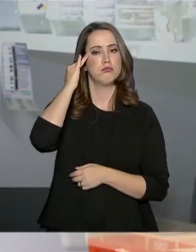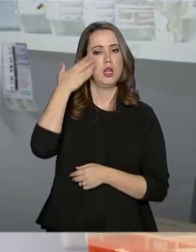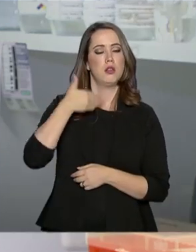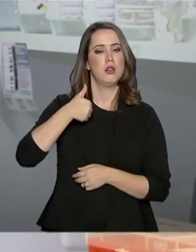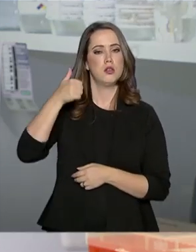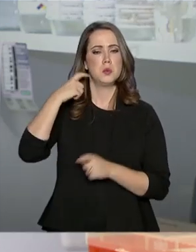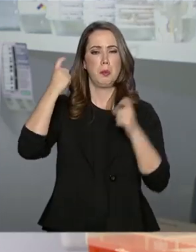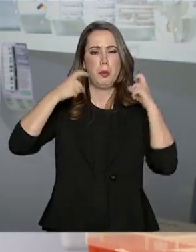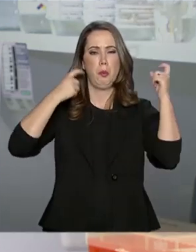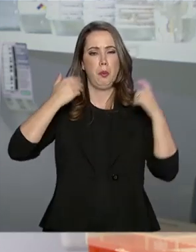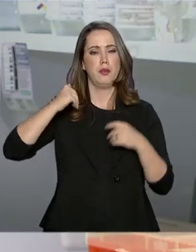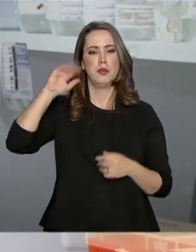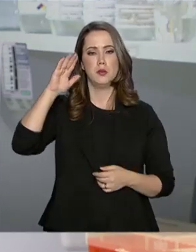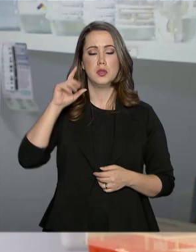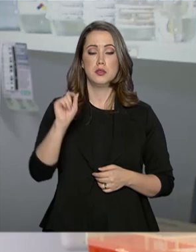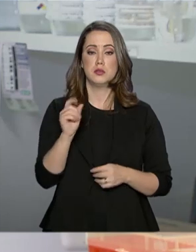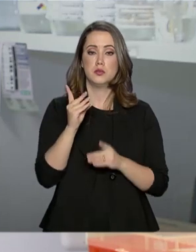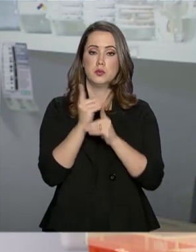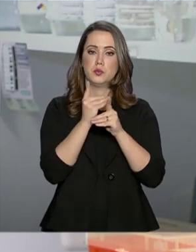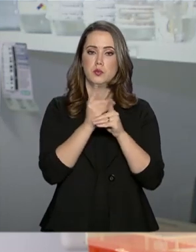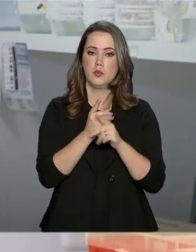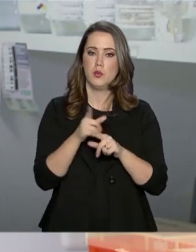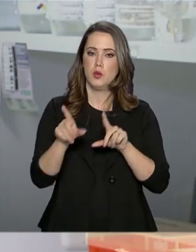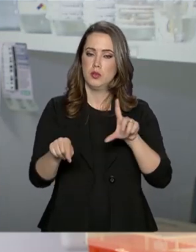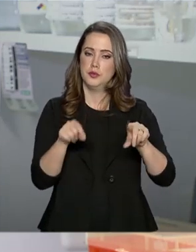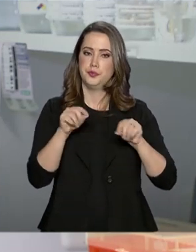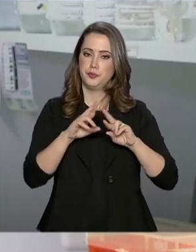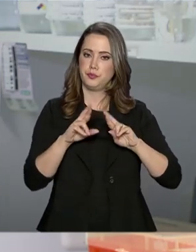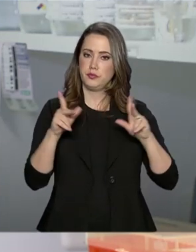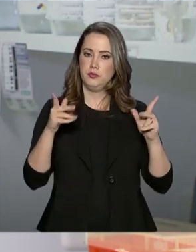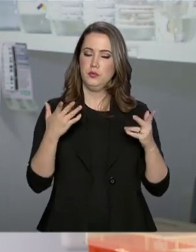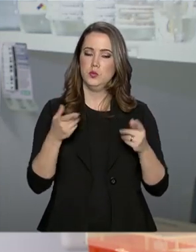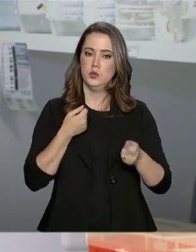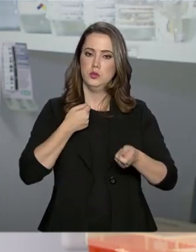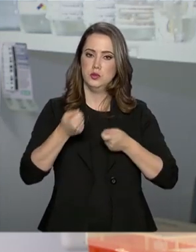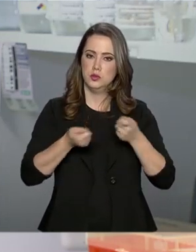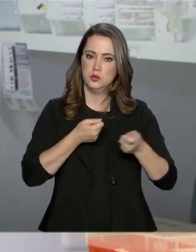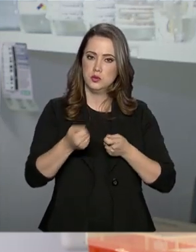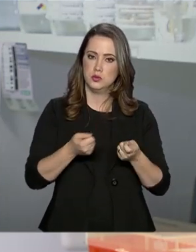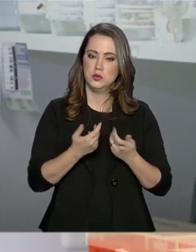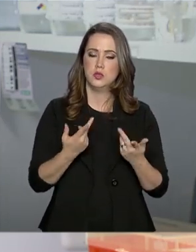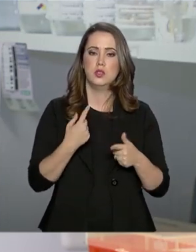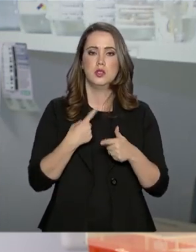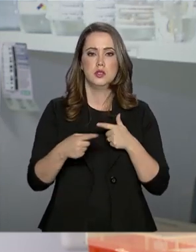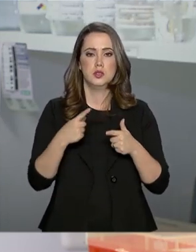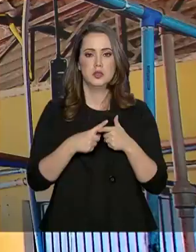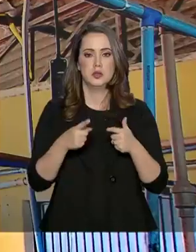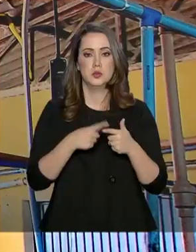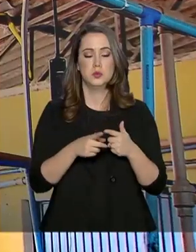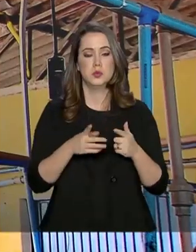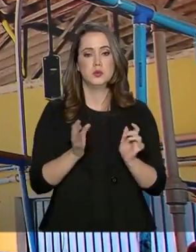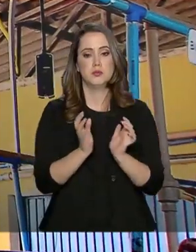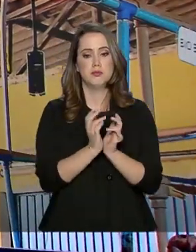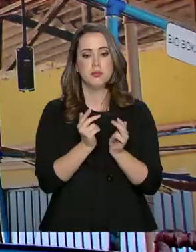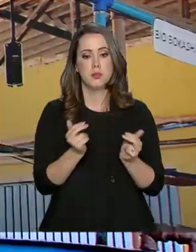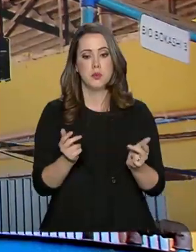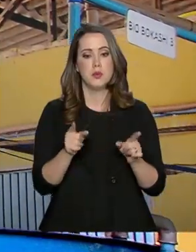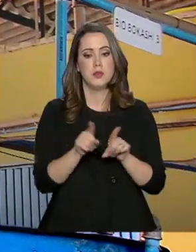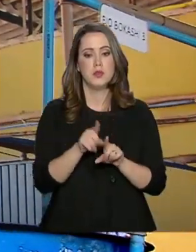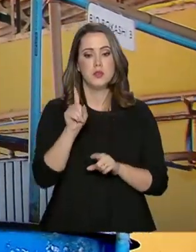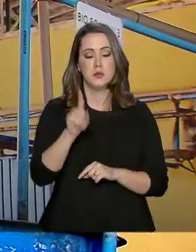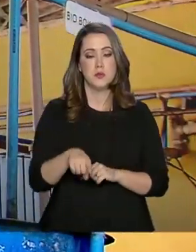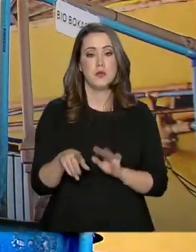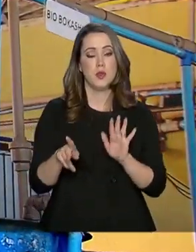está muito mais preocupada em encontrar alternativas para controlar as pragas que afetam a agricultura. Segundo dados